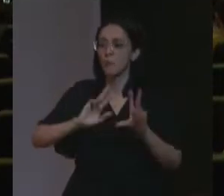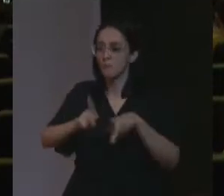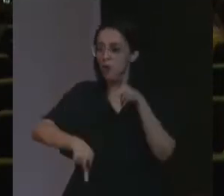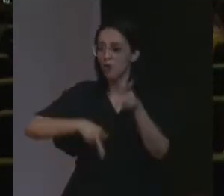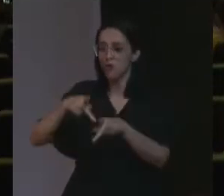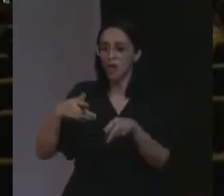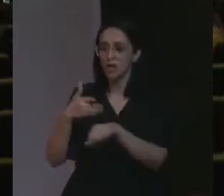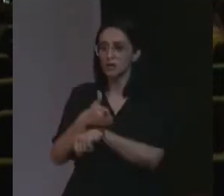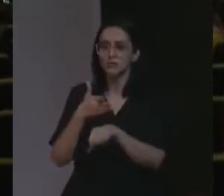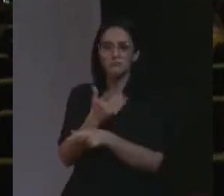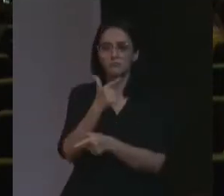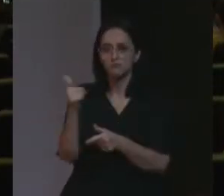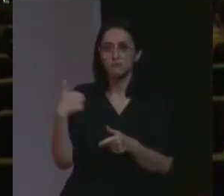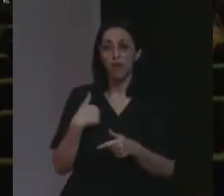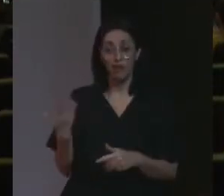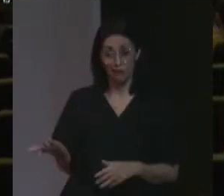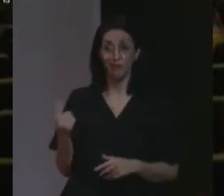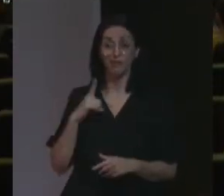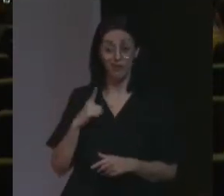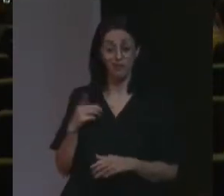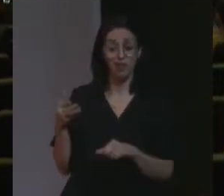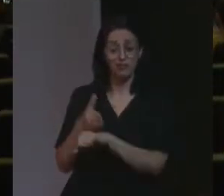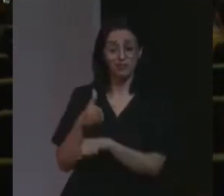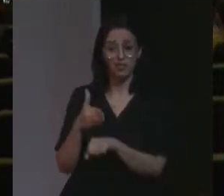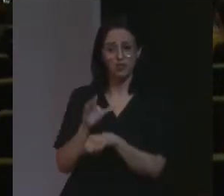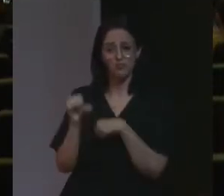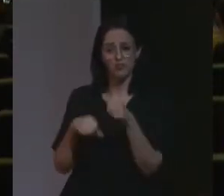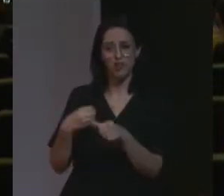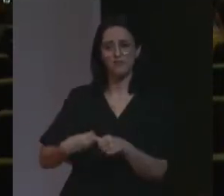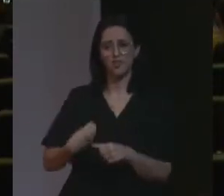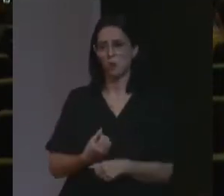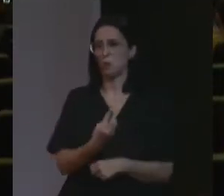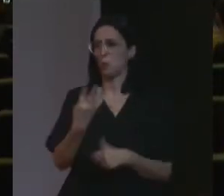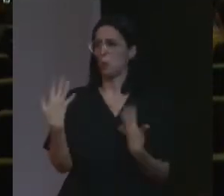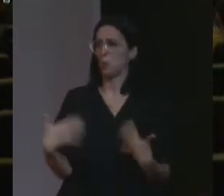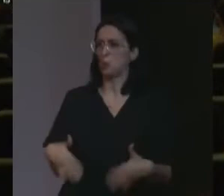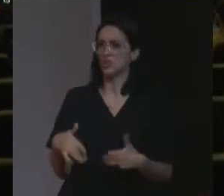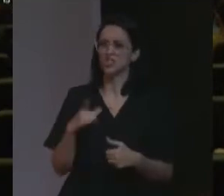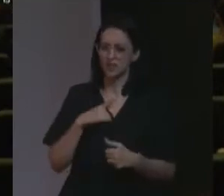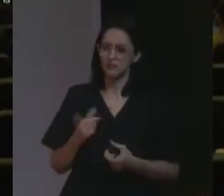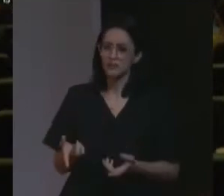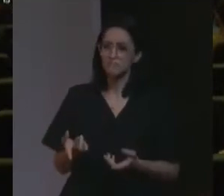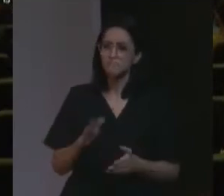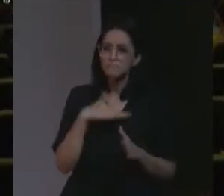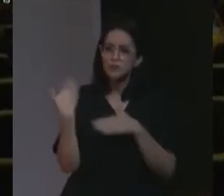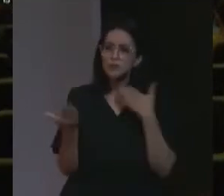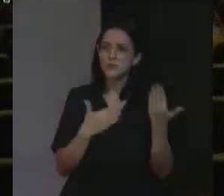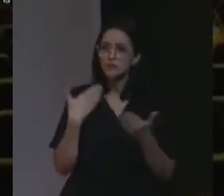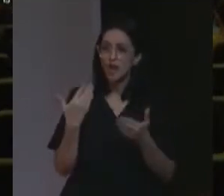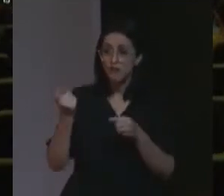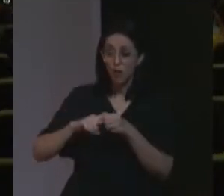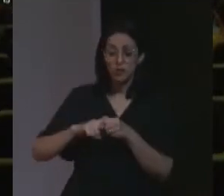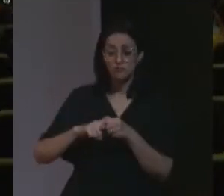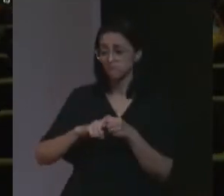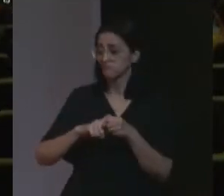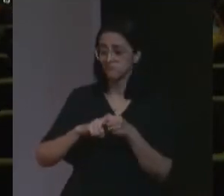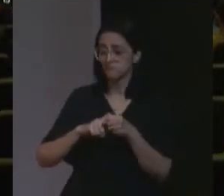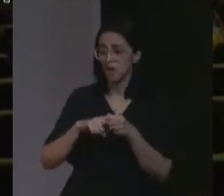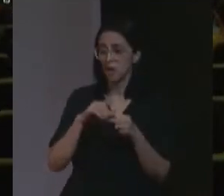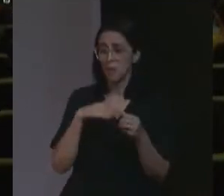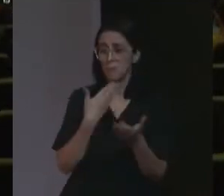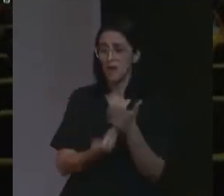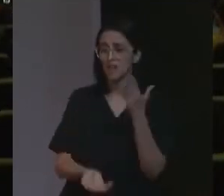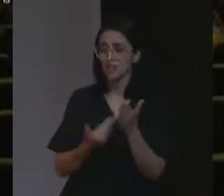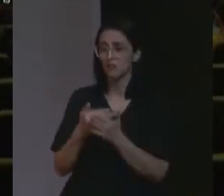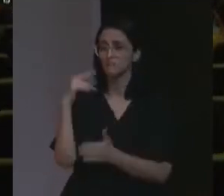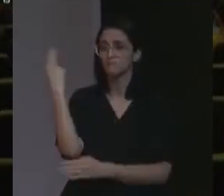não tem esse acesso. E ele teve acesso a poder ter mudado a vida de muita gente. E morte, gente, não volta. Quem perdeu,